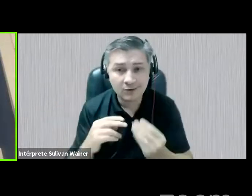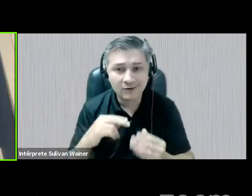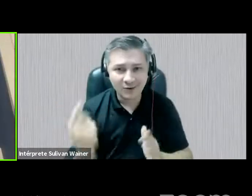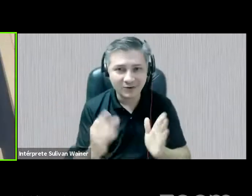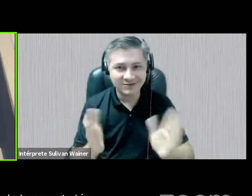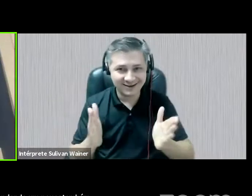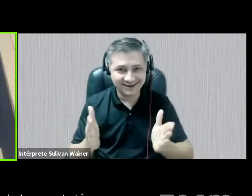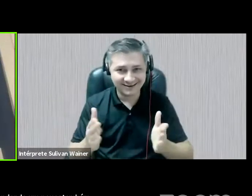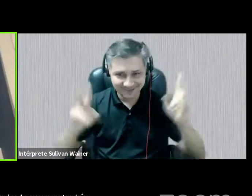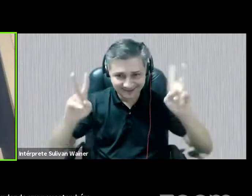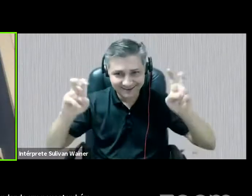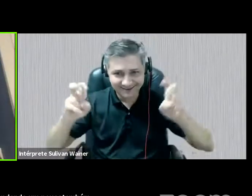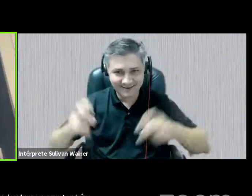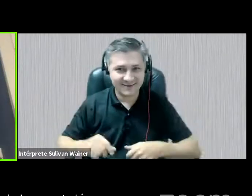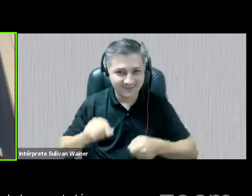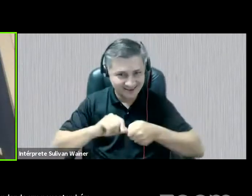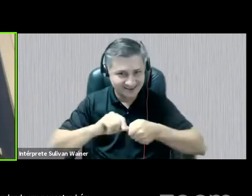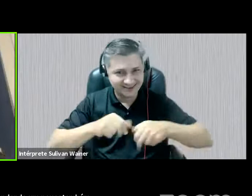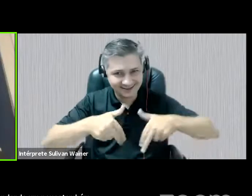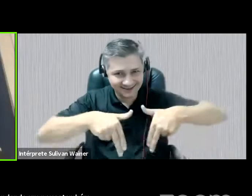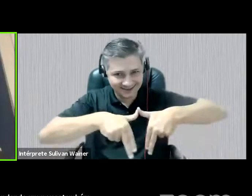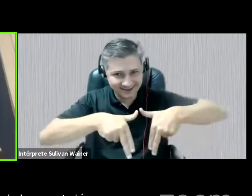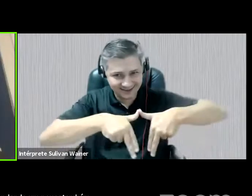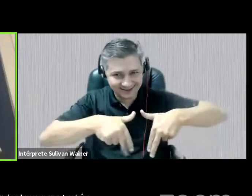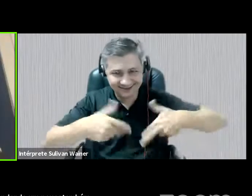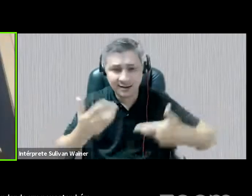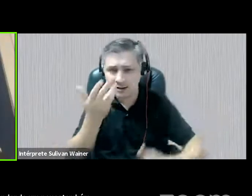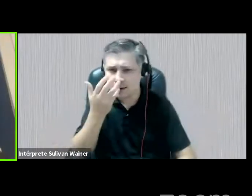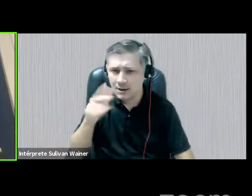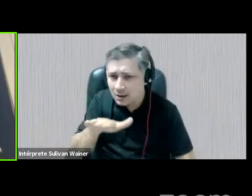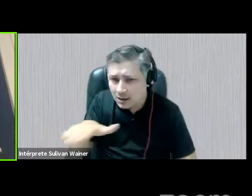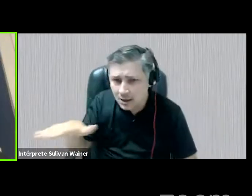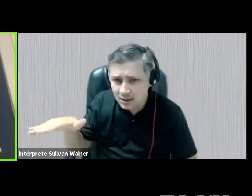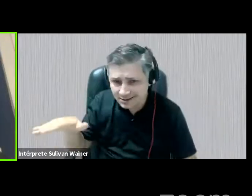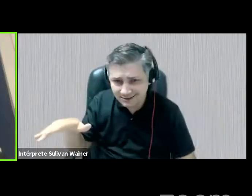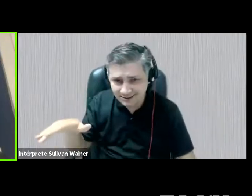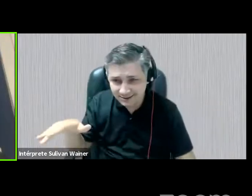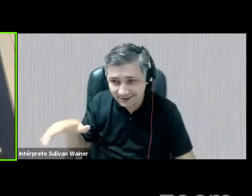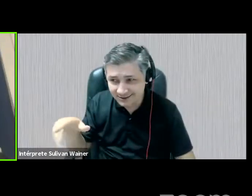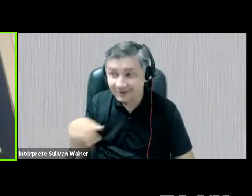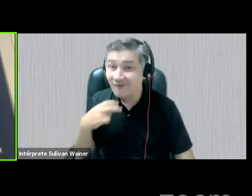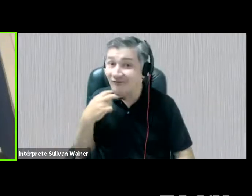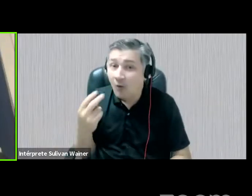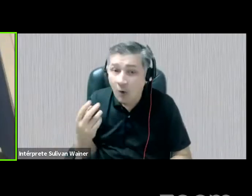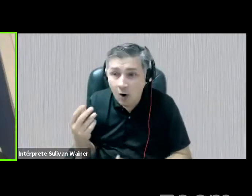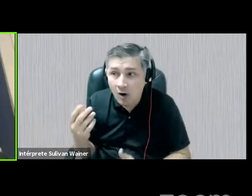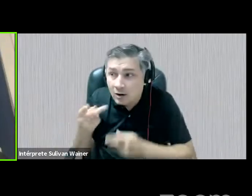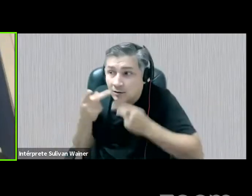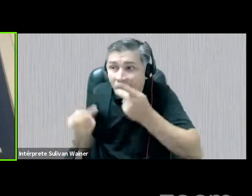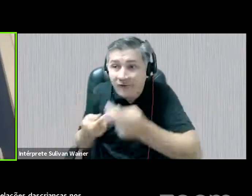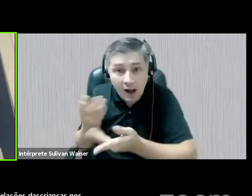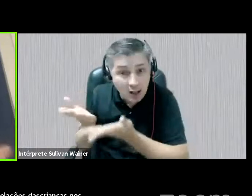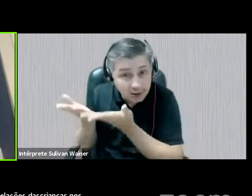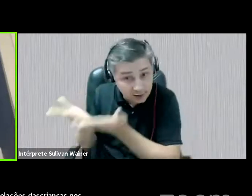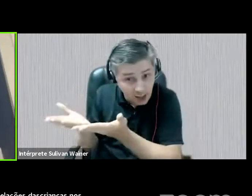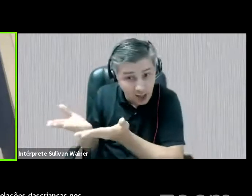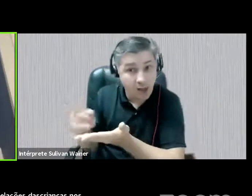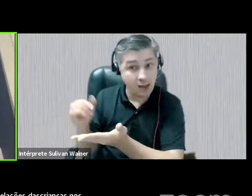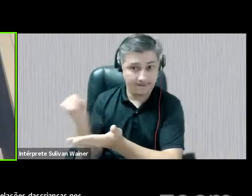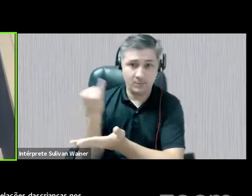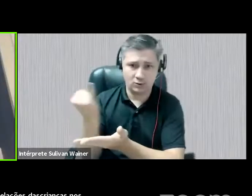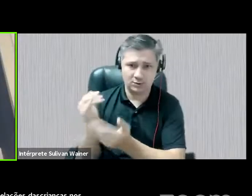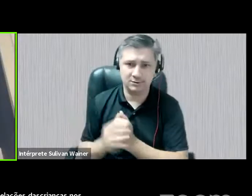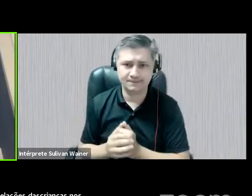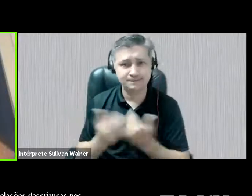Rita, que as vozes e interpelações das crianças nos seus processos são relevantes, né, então inicialmente